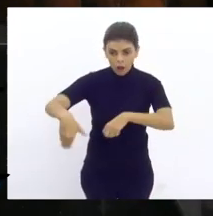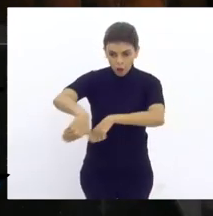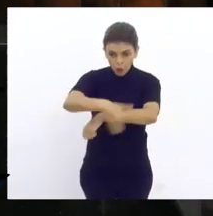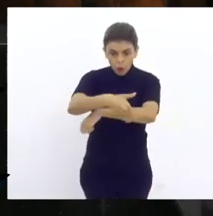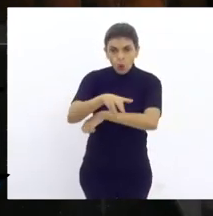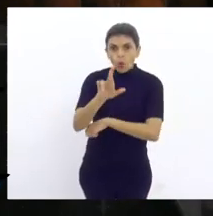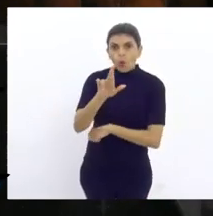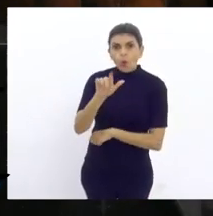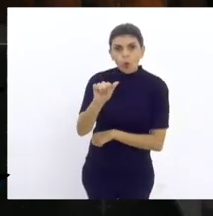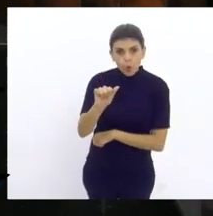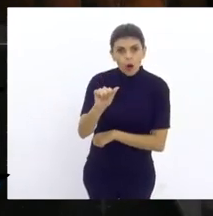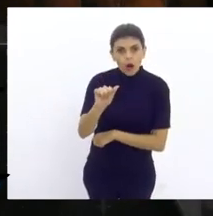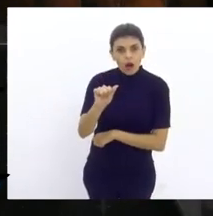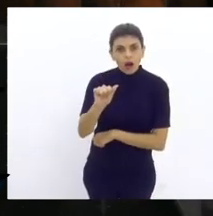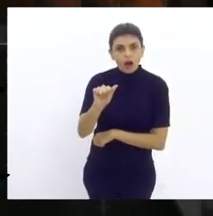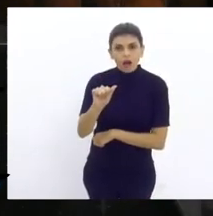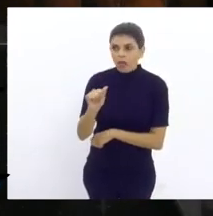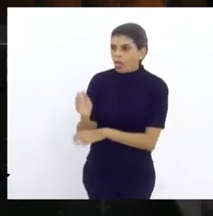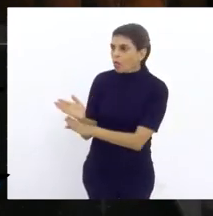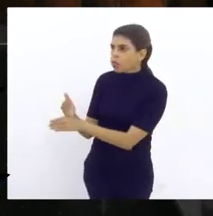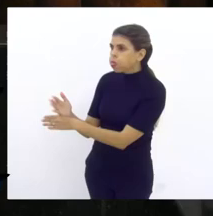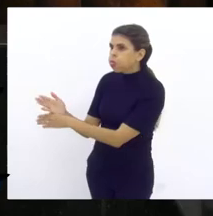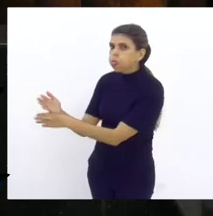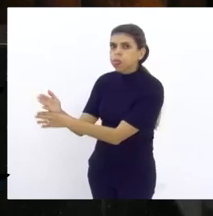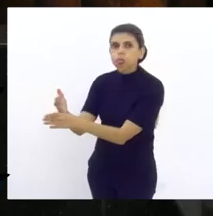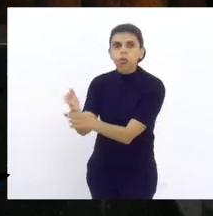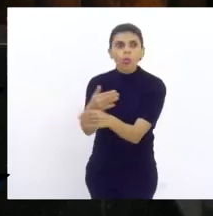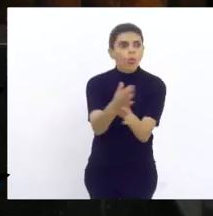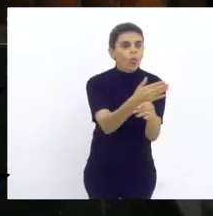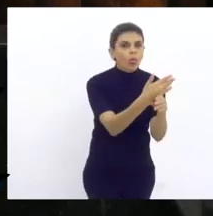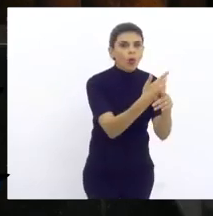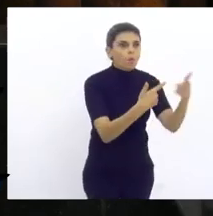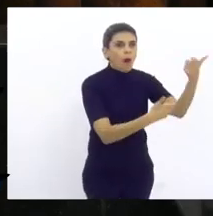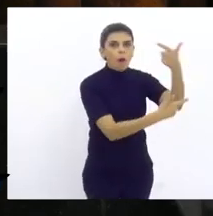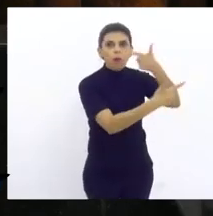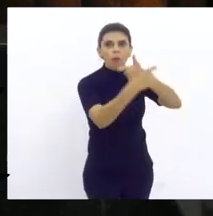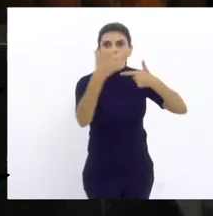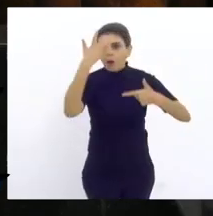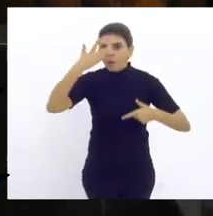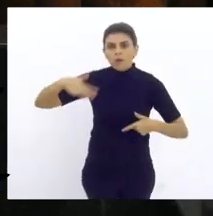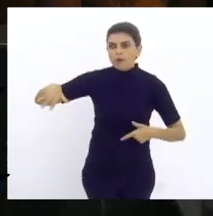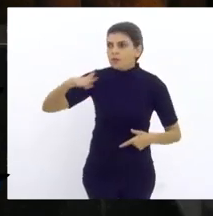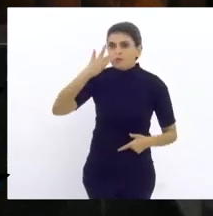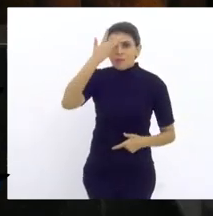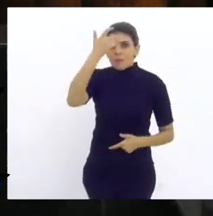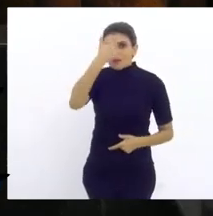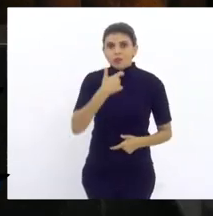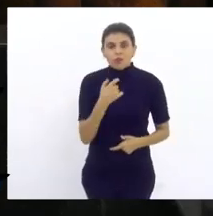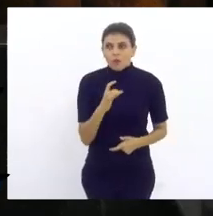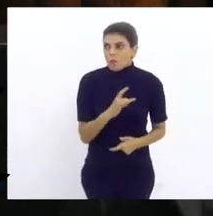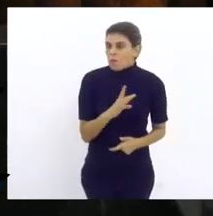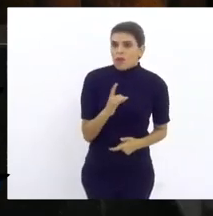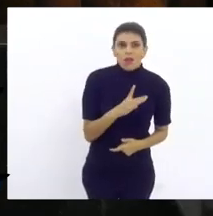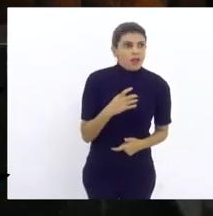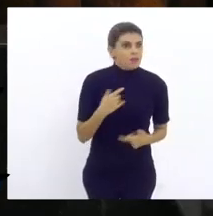Luiz Paulo, passando um momento de guerra, um momento de sufoco, a população perdendo o direito de ir e vir,